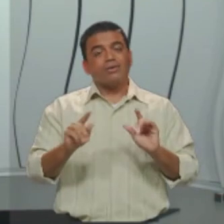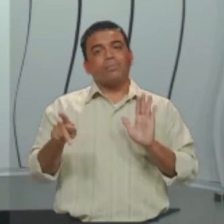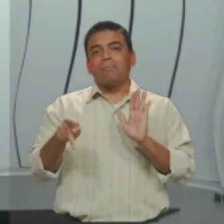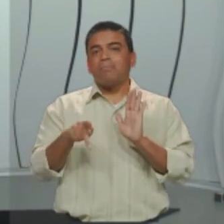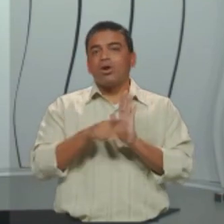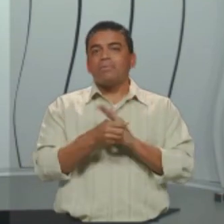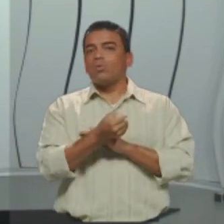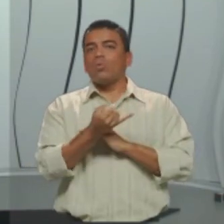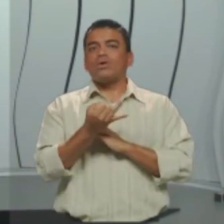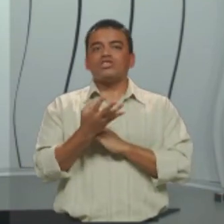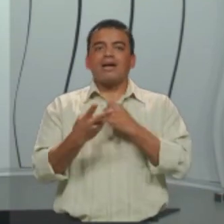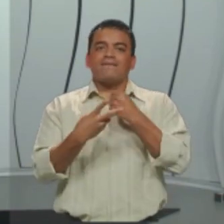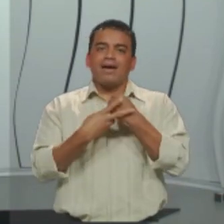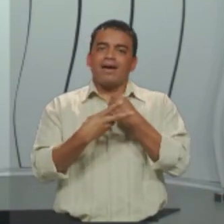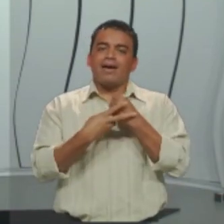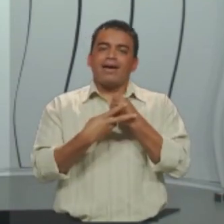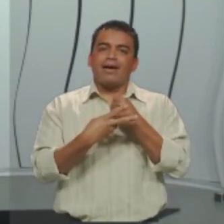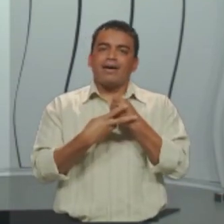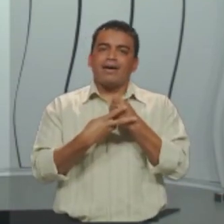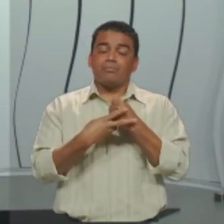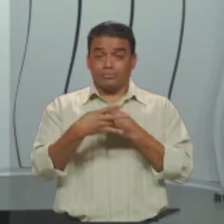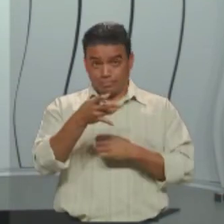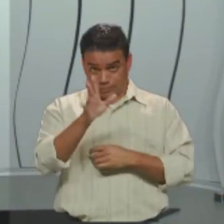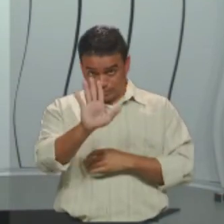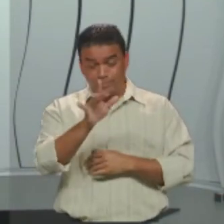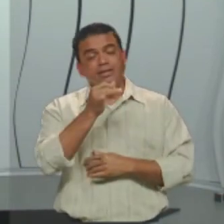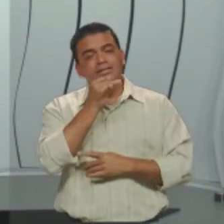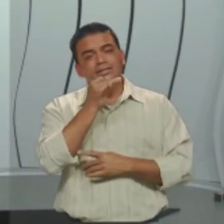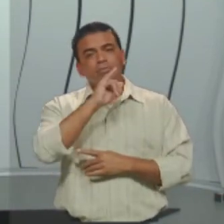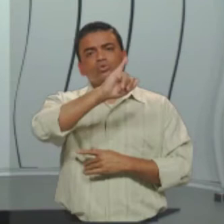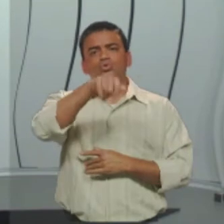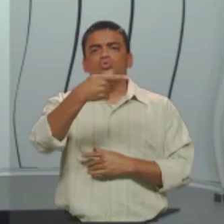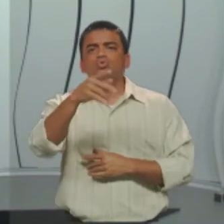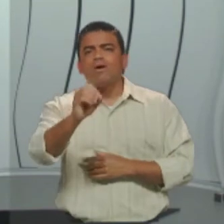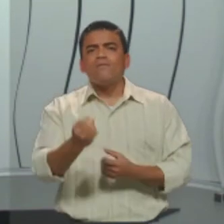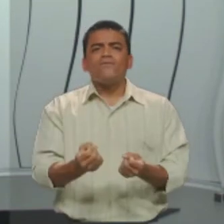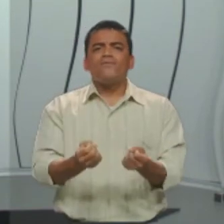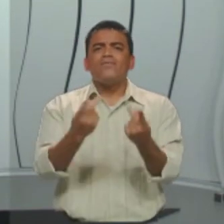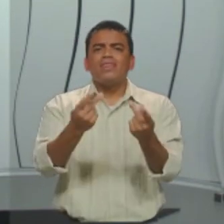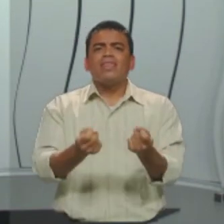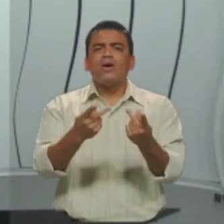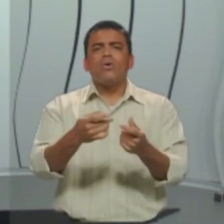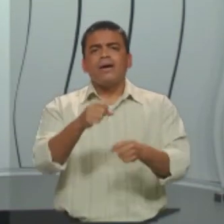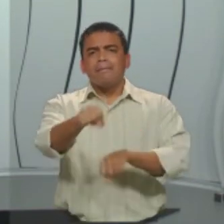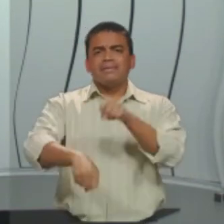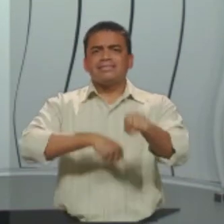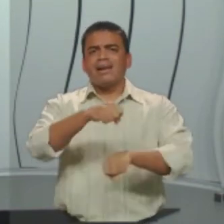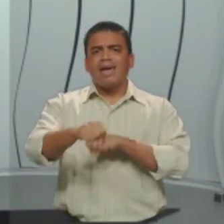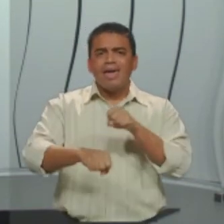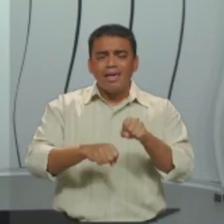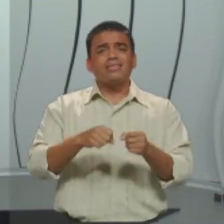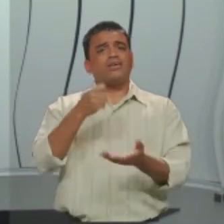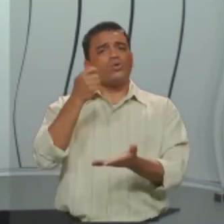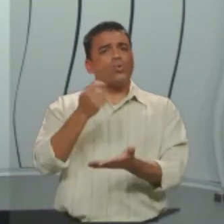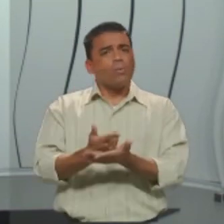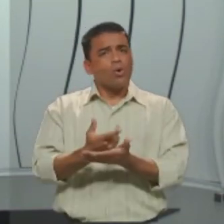quantidade de verbos. Então, exemplo aqui. João vendeu a bicicleta e comprou um